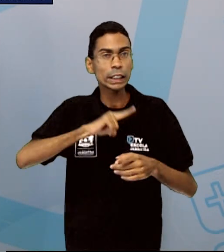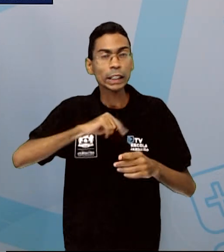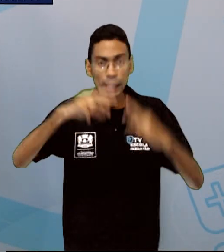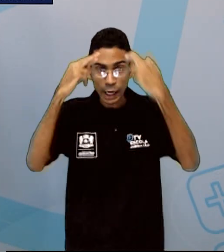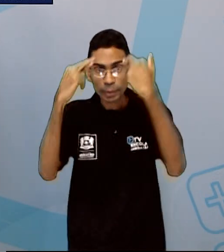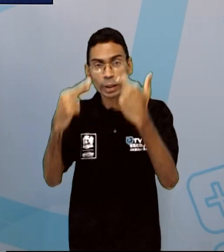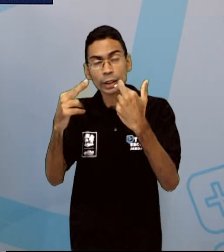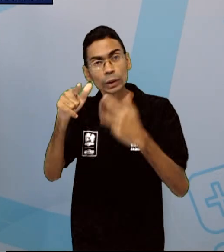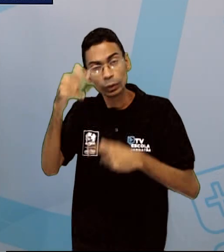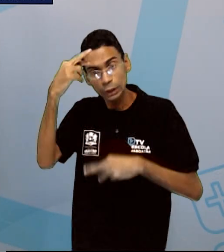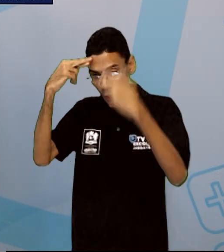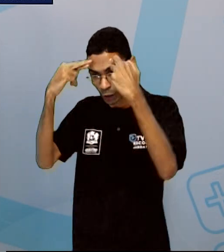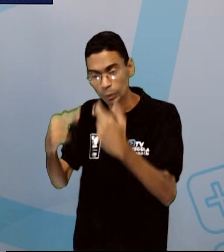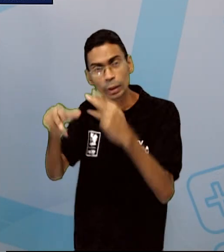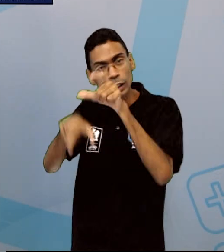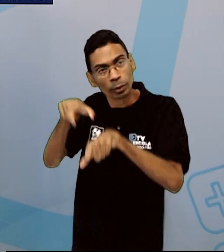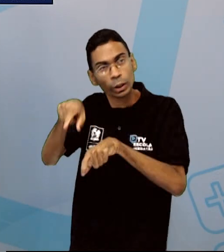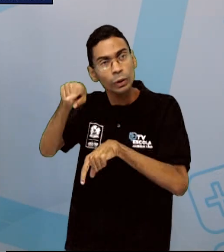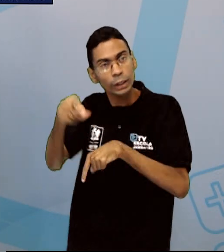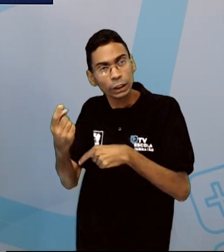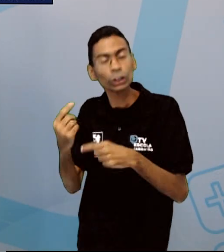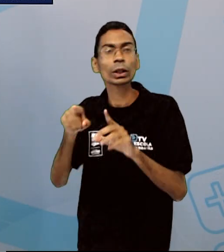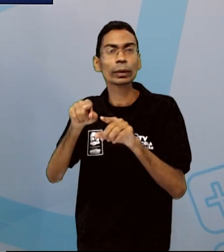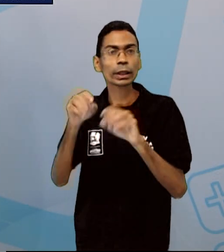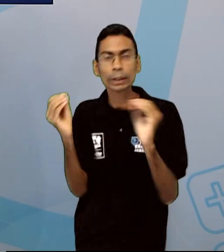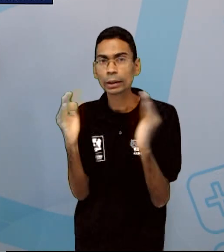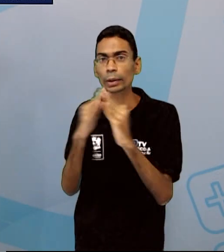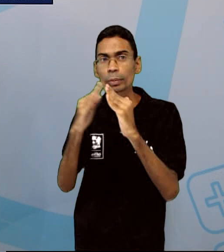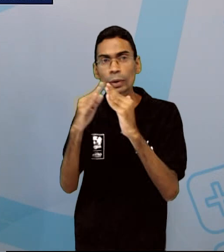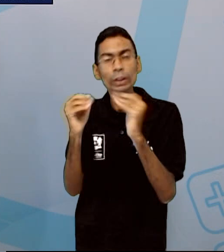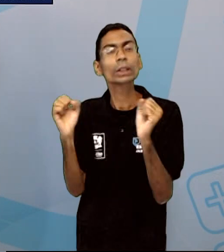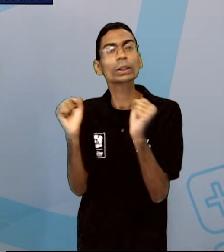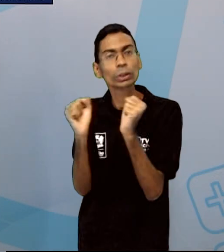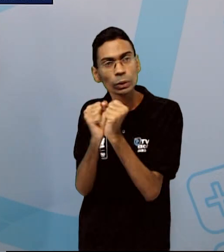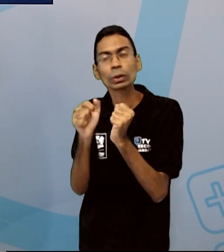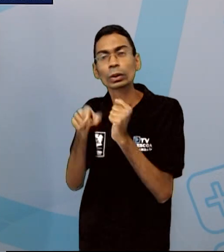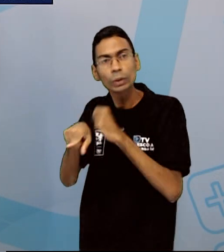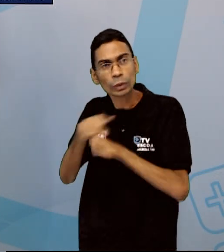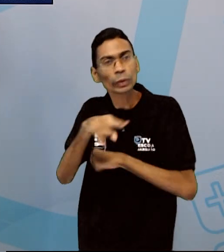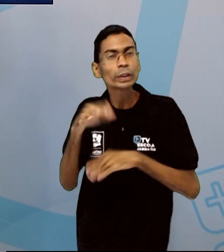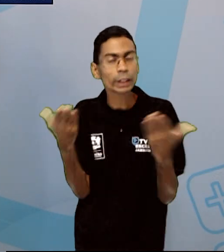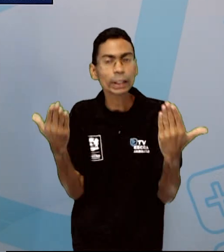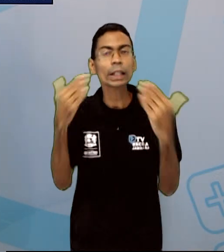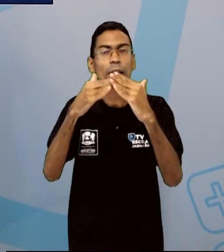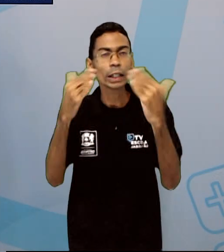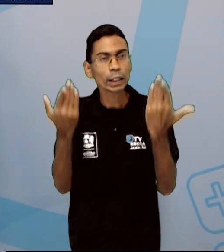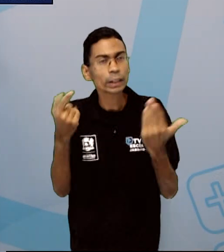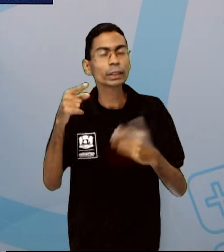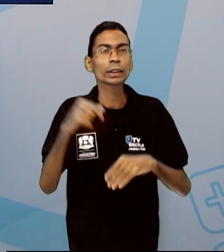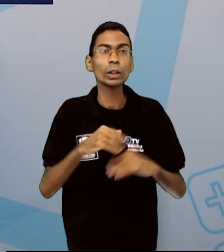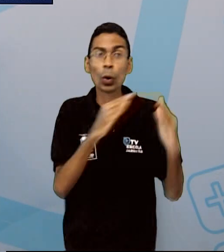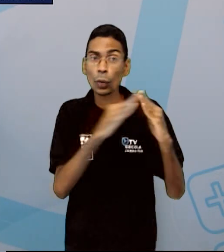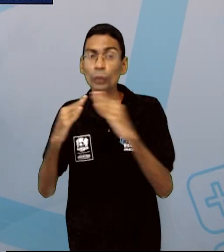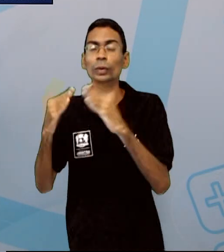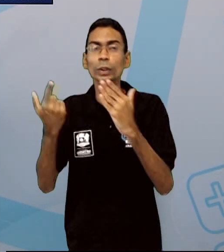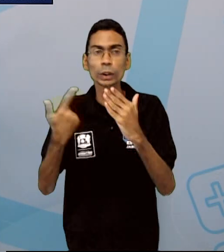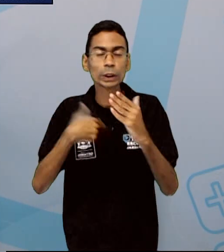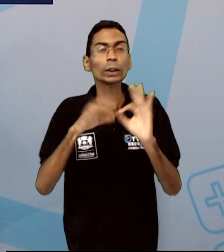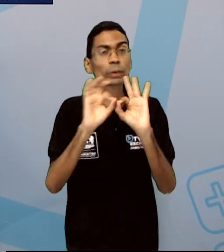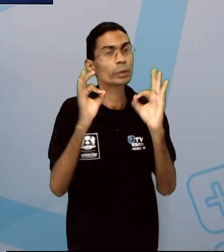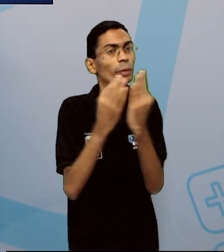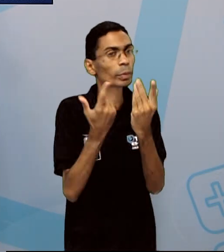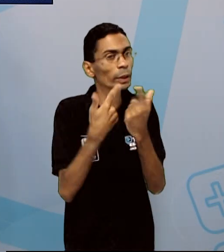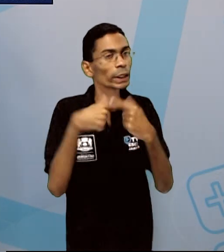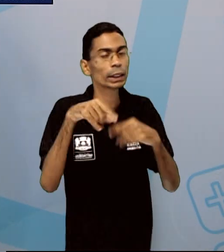respeita as pessoas que estão aí ao seu redor, pessoas que estão próximas a você. Respeitar o próximo, respeitar o